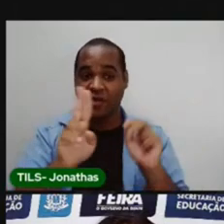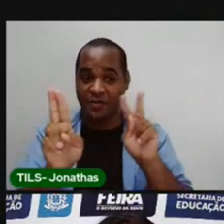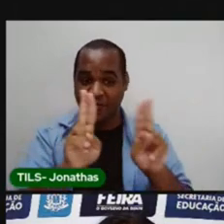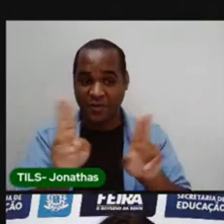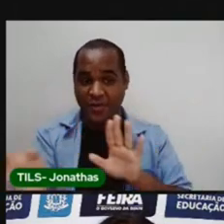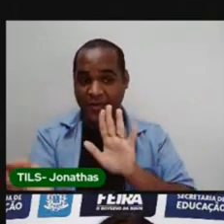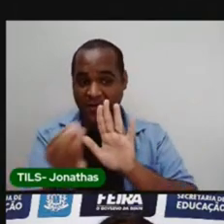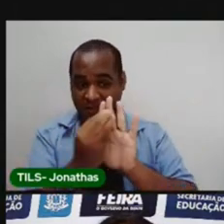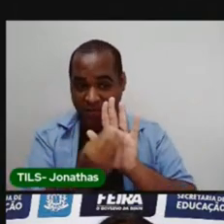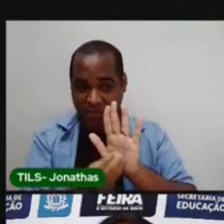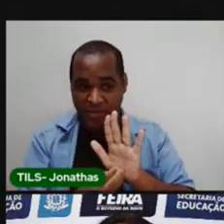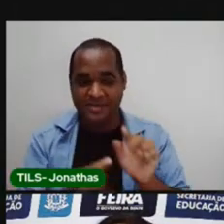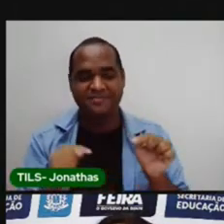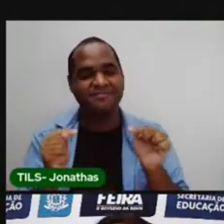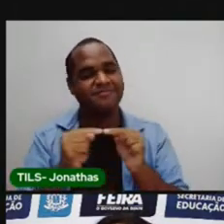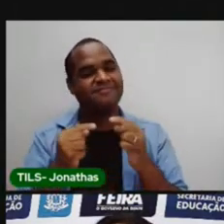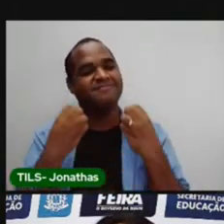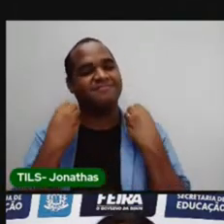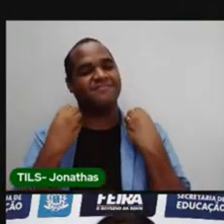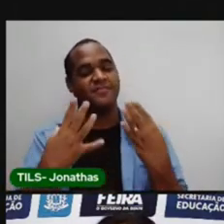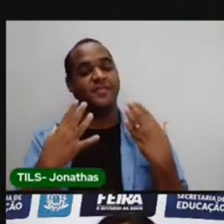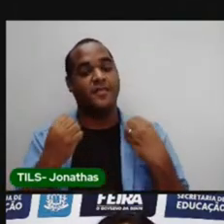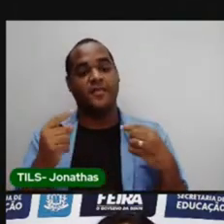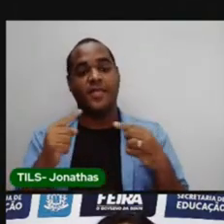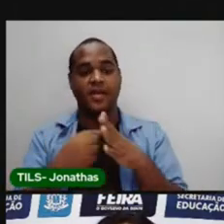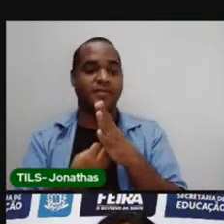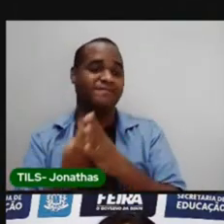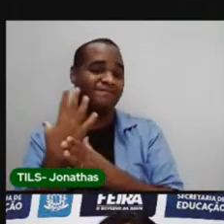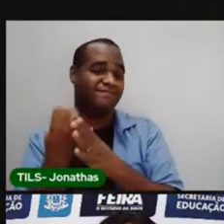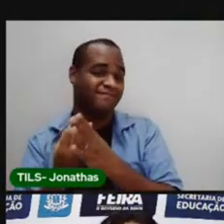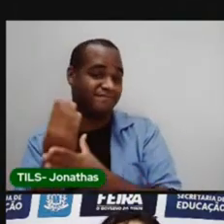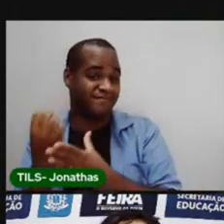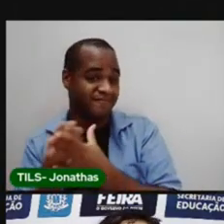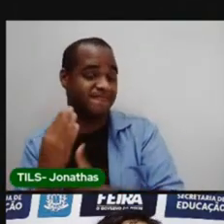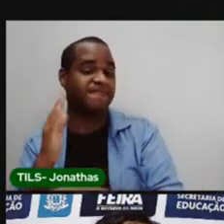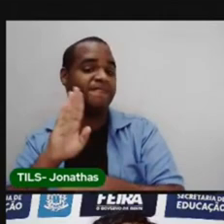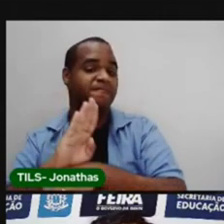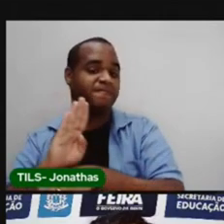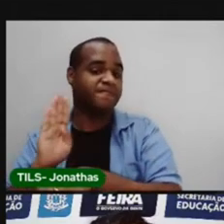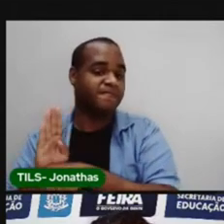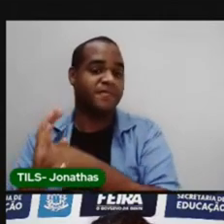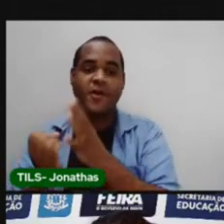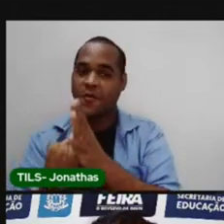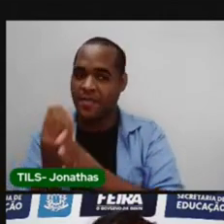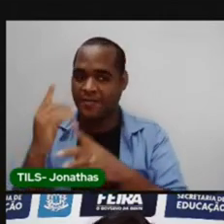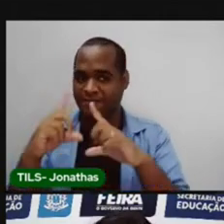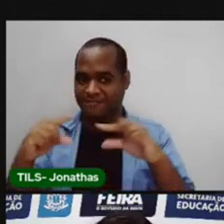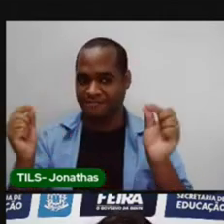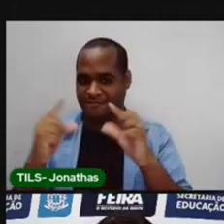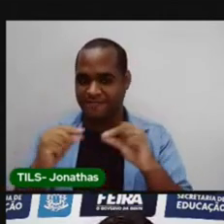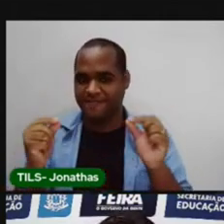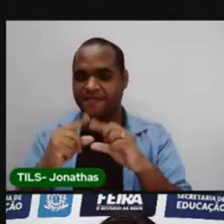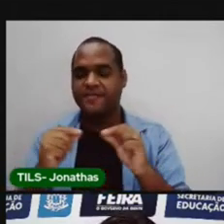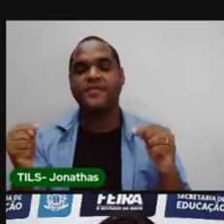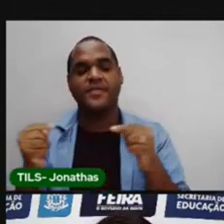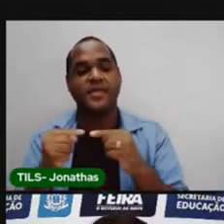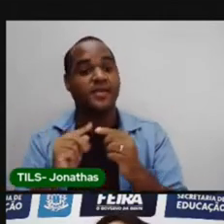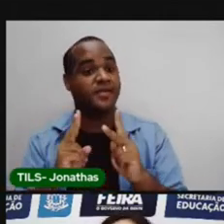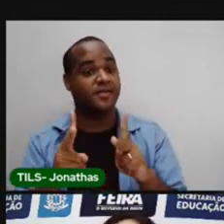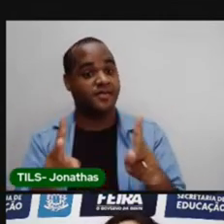homenagear de acordo com a origem daquele bairro. O bairro Brasília foi feito,